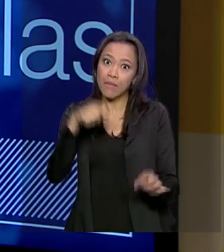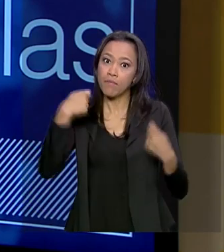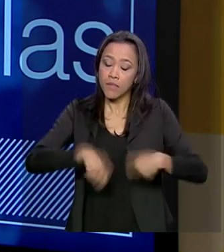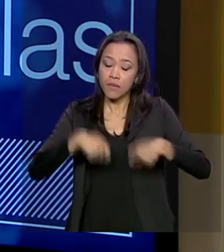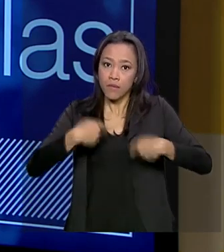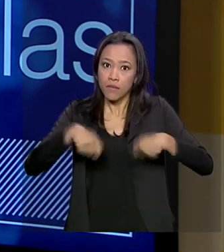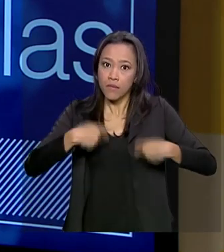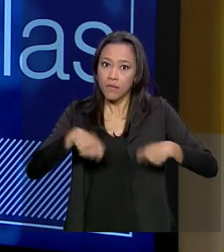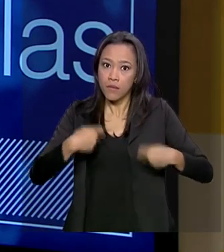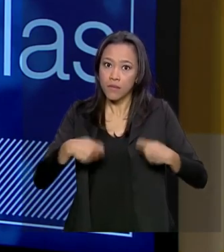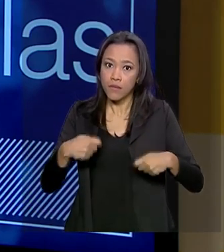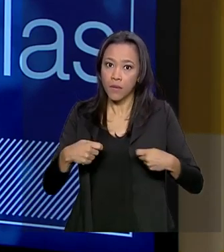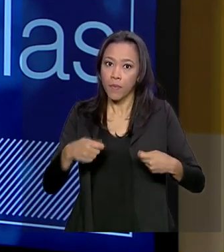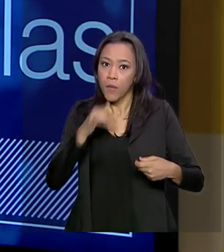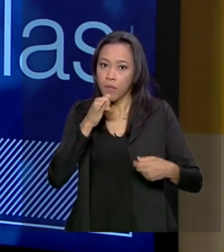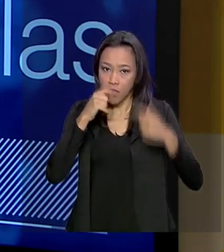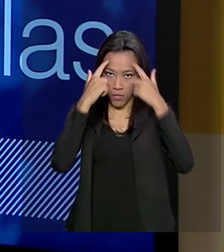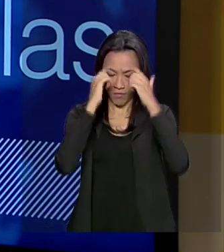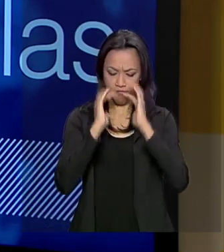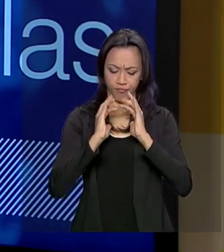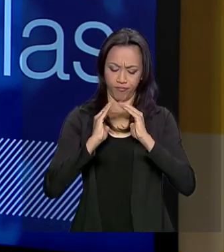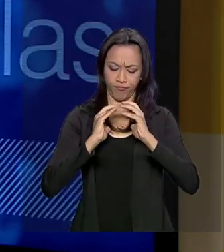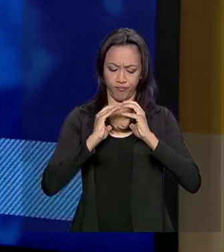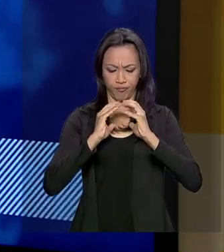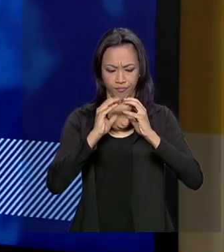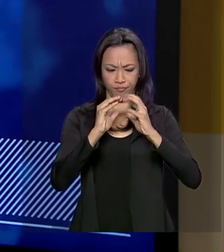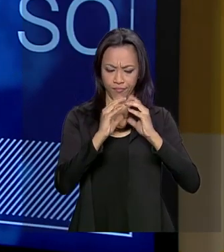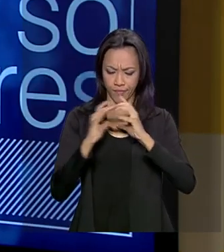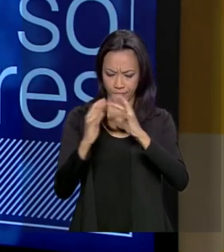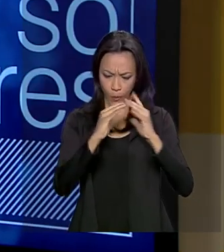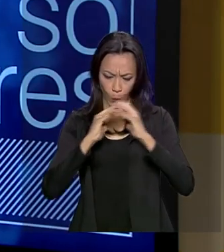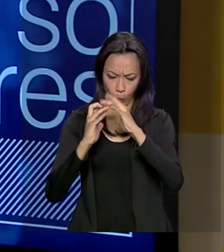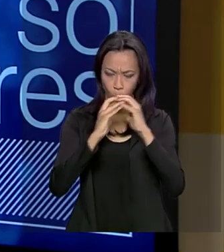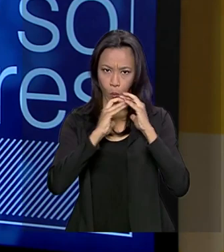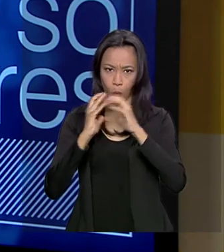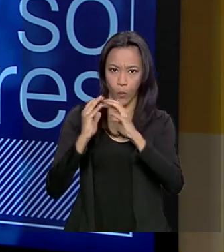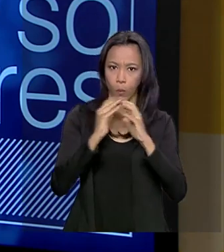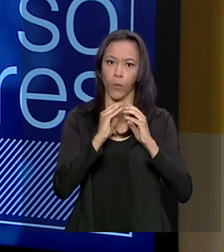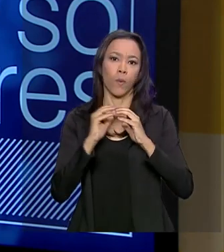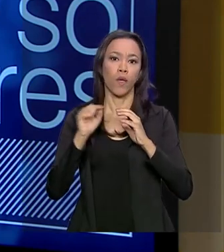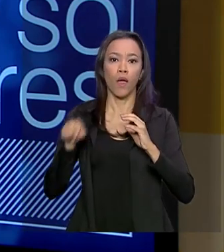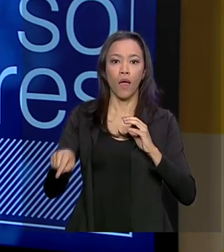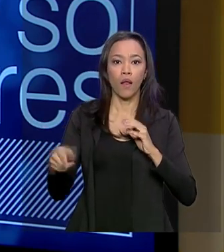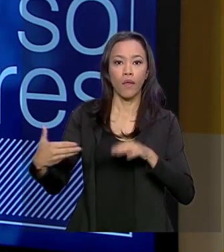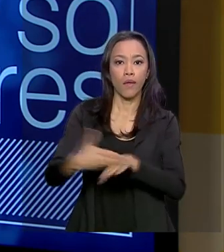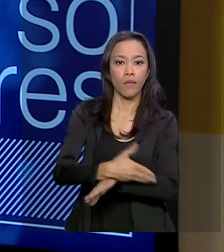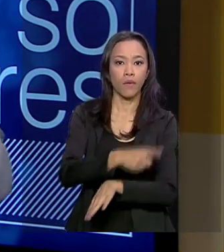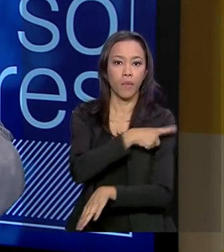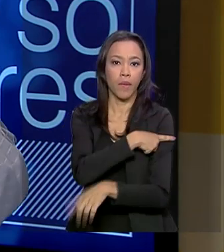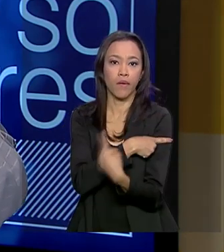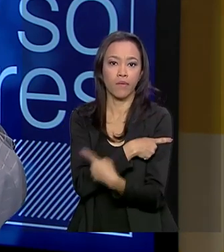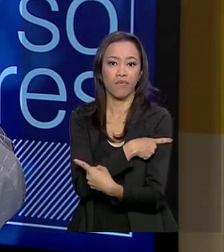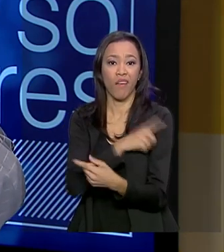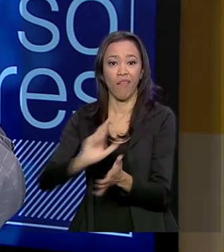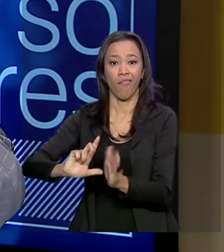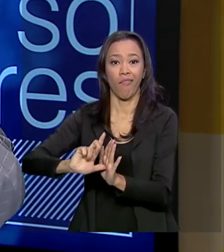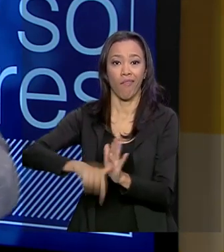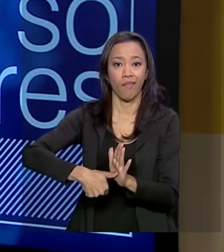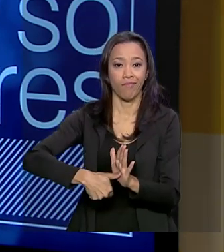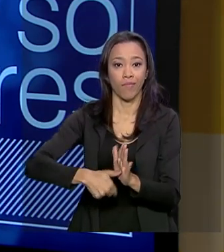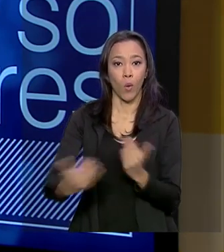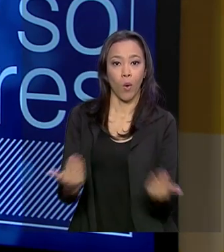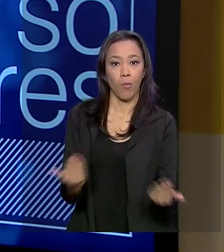dar, quando as sinapses do cérebro estão sendo constituídas, quando é importante ter, ela chega o primeiro ano muito para trás das outras.